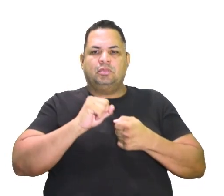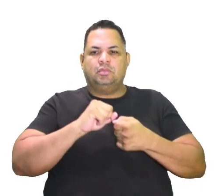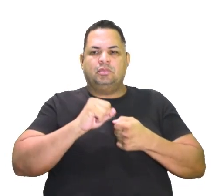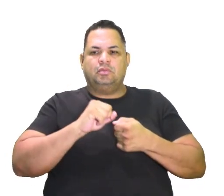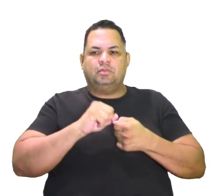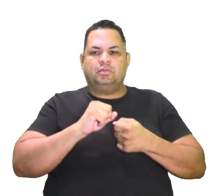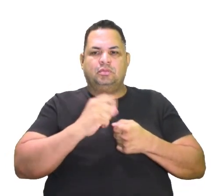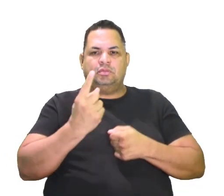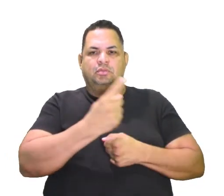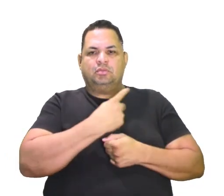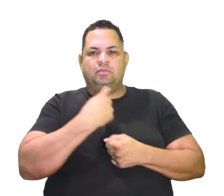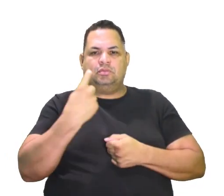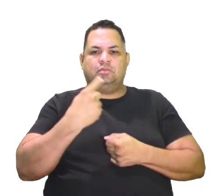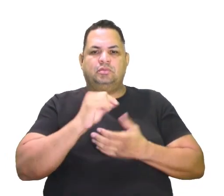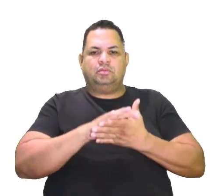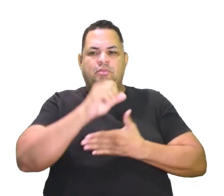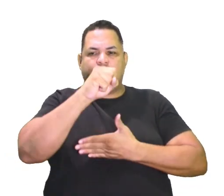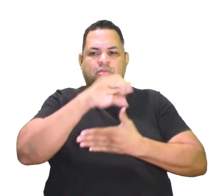atividade.